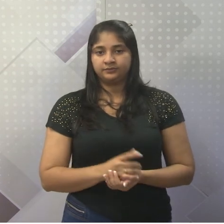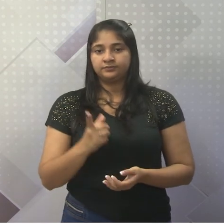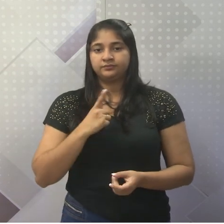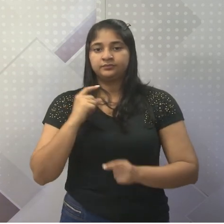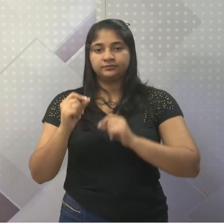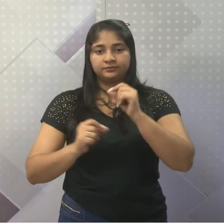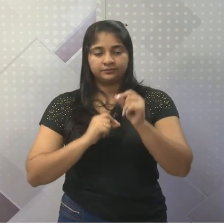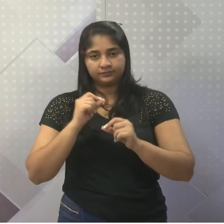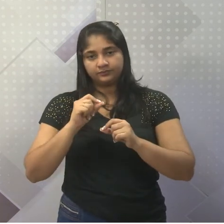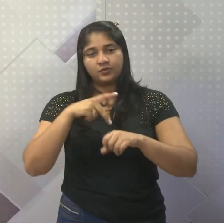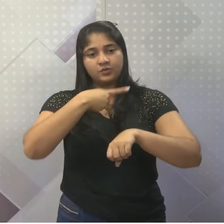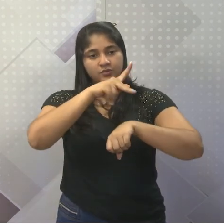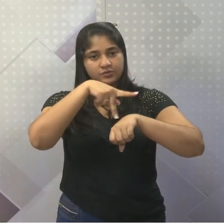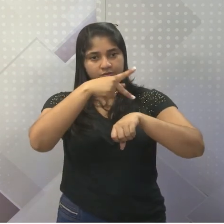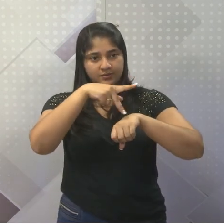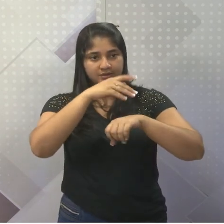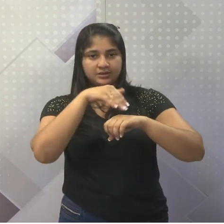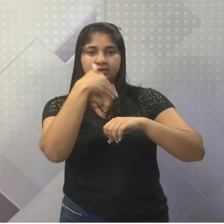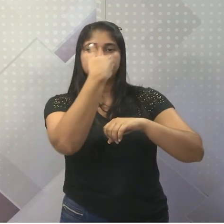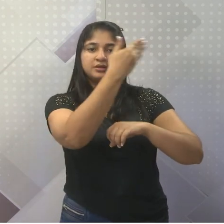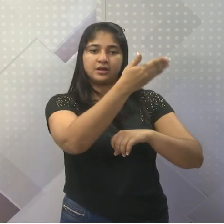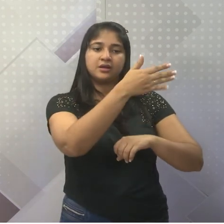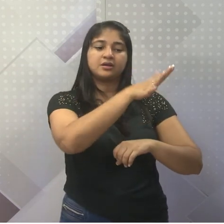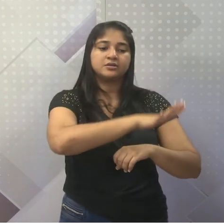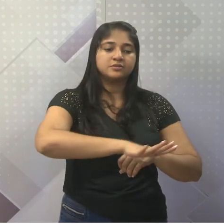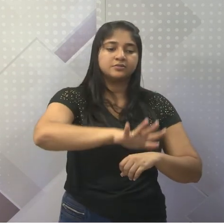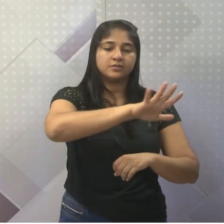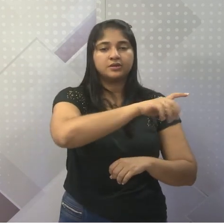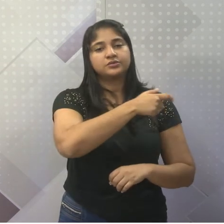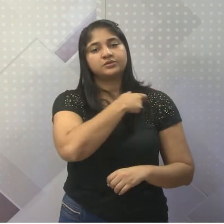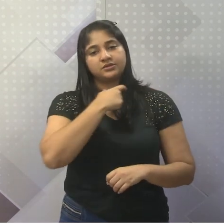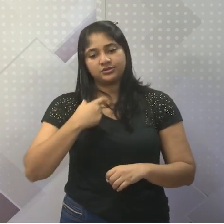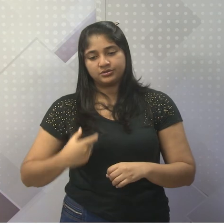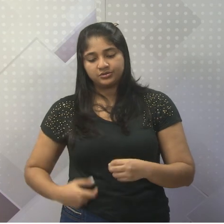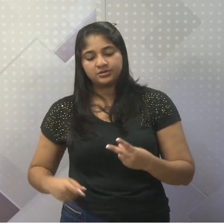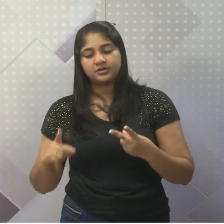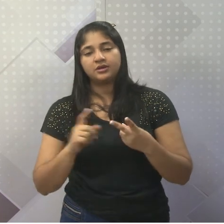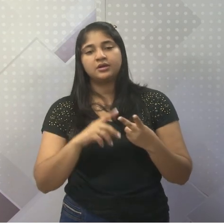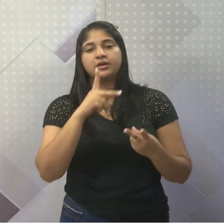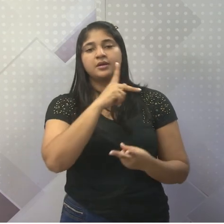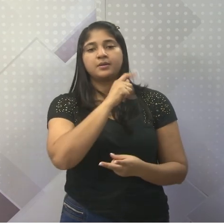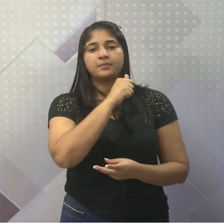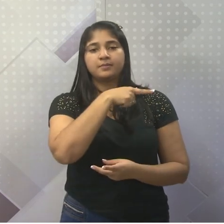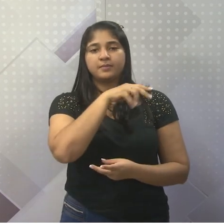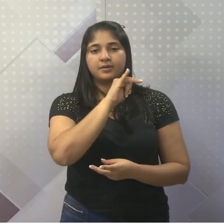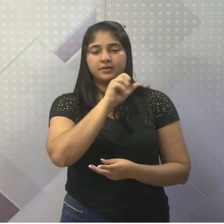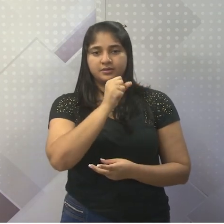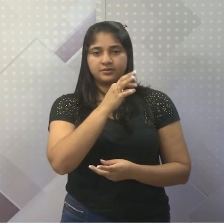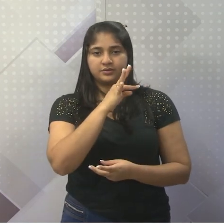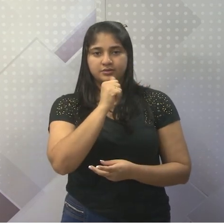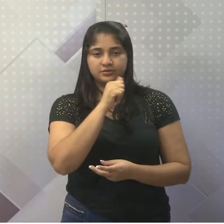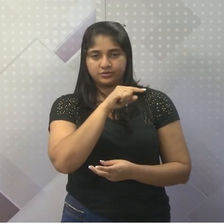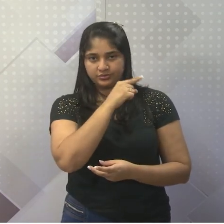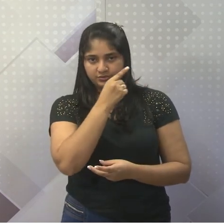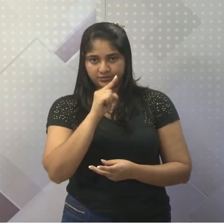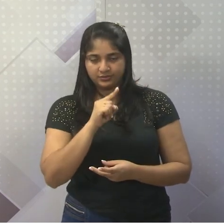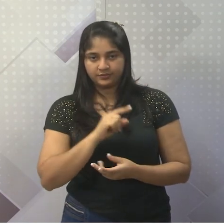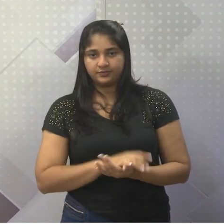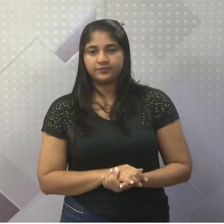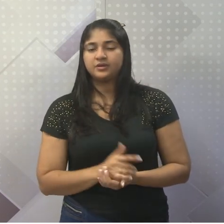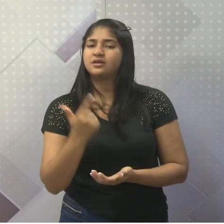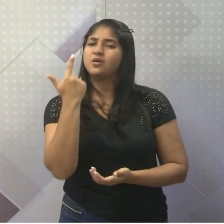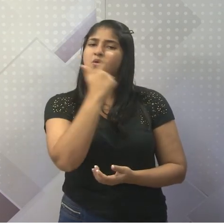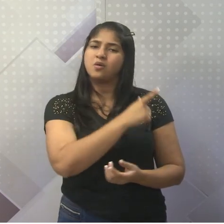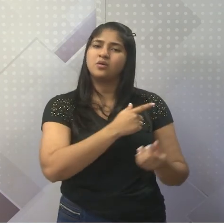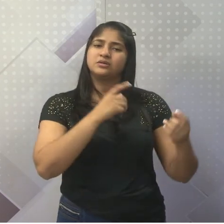as fronteiras do país e se estende por terra da China e Paquistão. E outros vários conflitos que é que